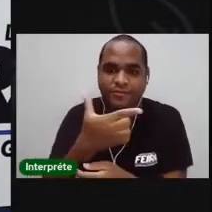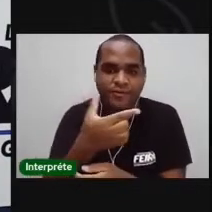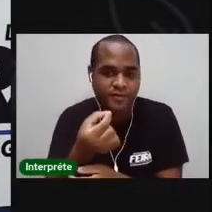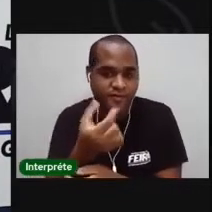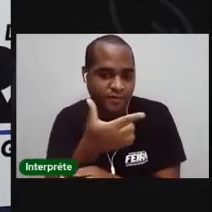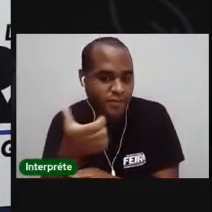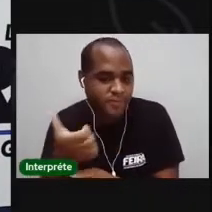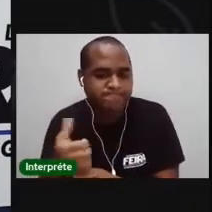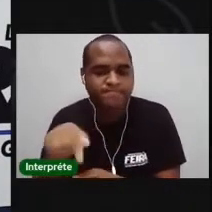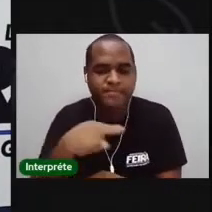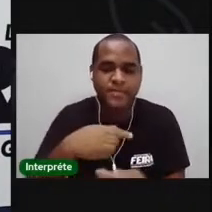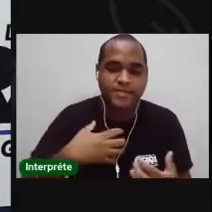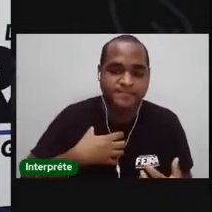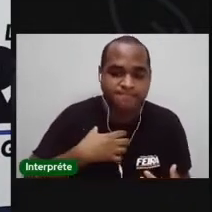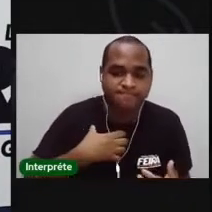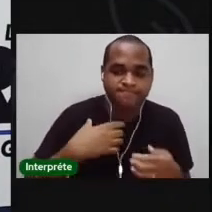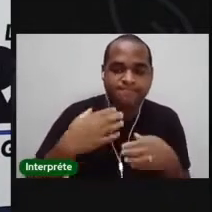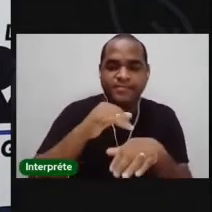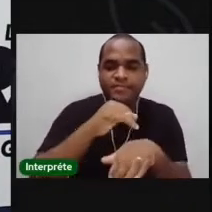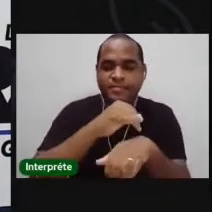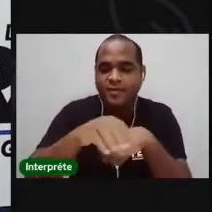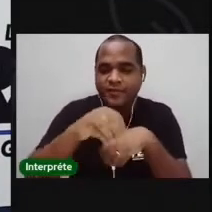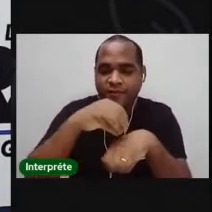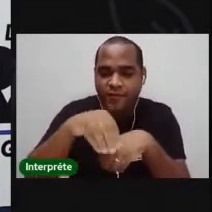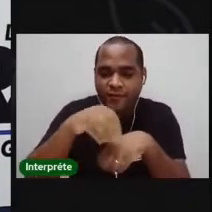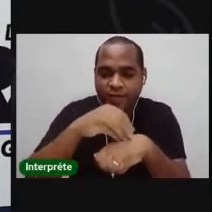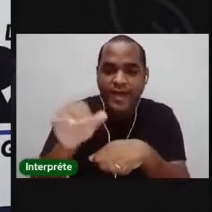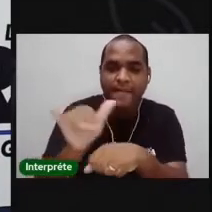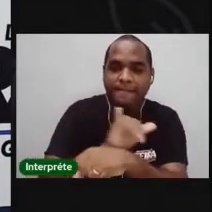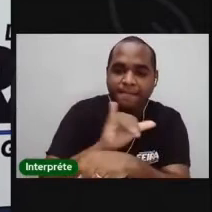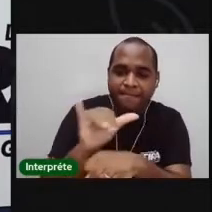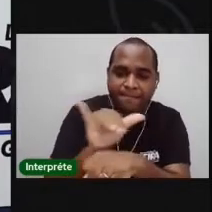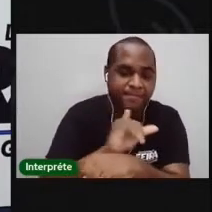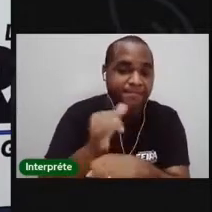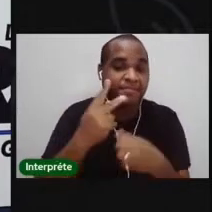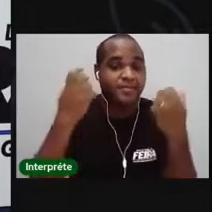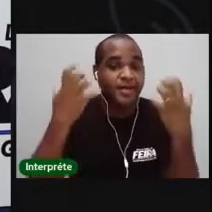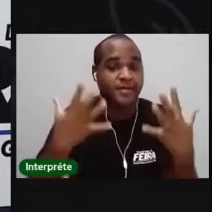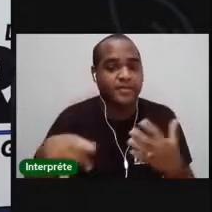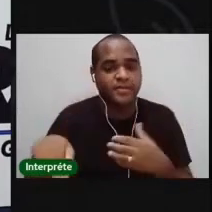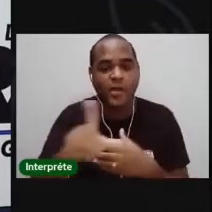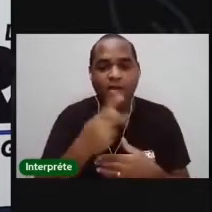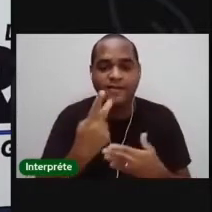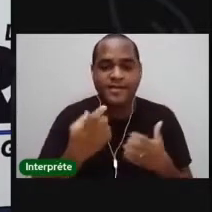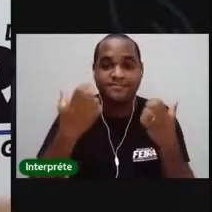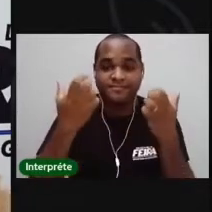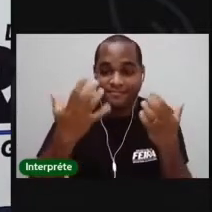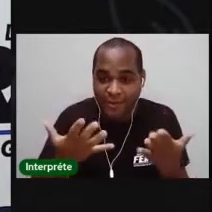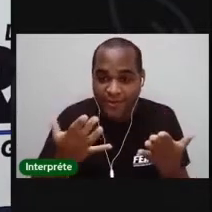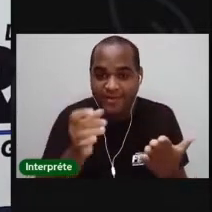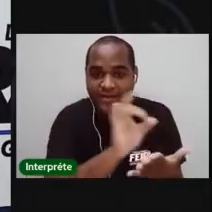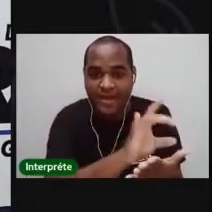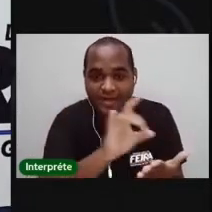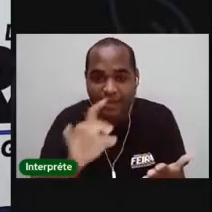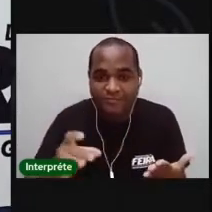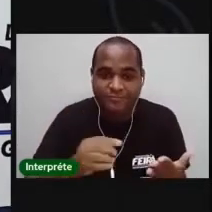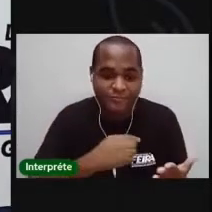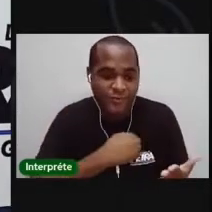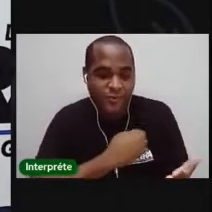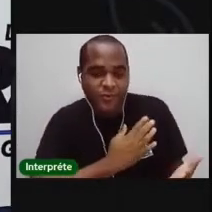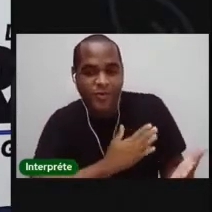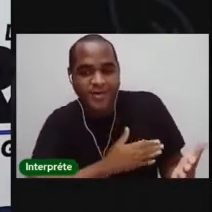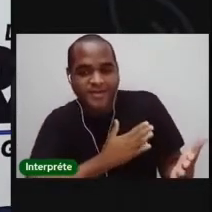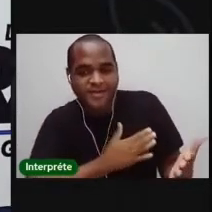momento, foram muitas informações, mas agora eu estou aqui para falar para vocês. Acalmar o coração,